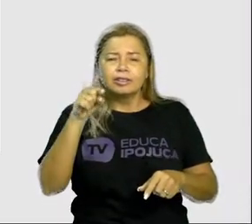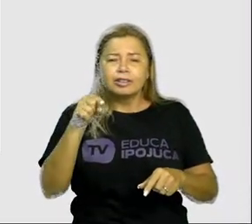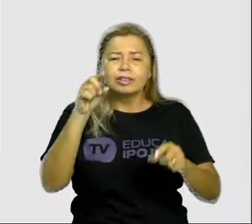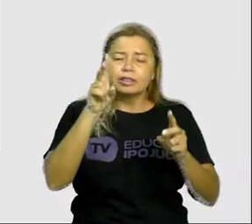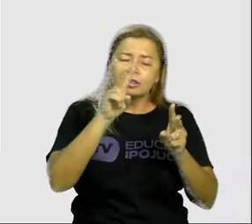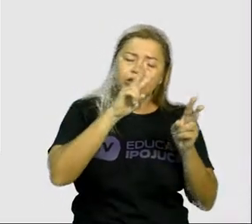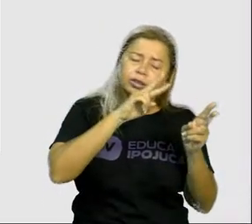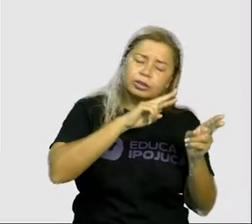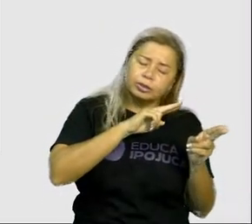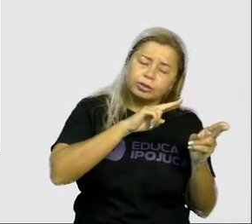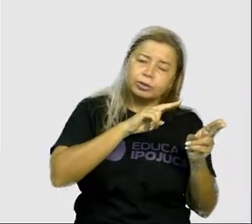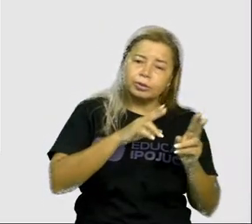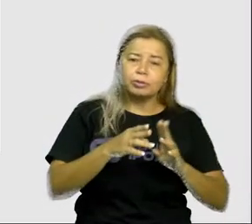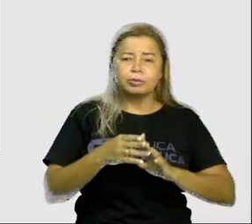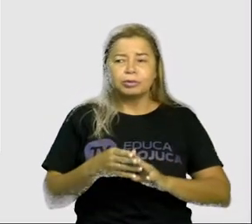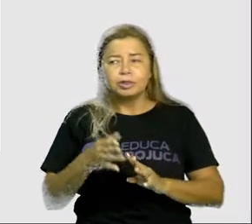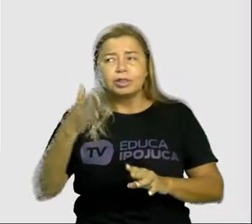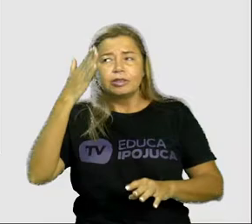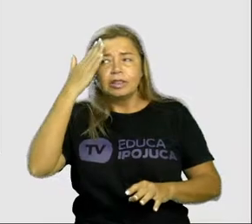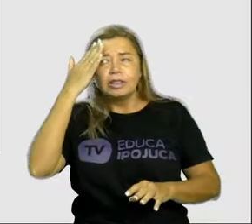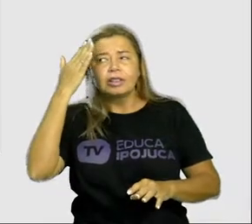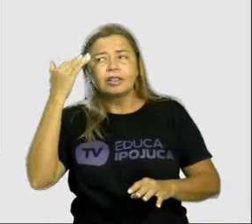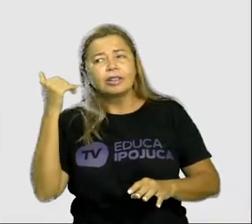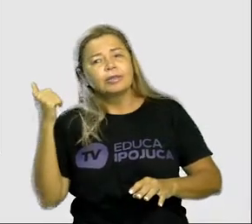Eu amo muito brincar com a Eu